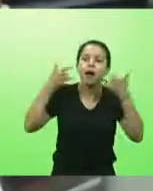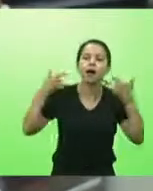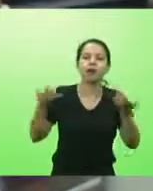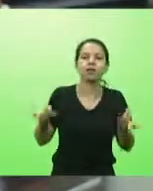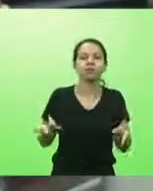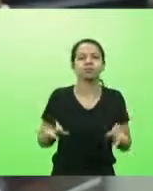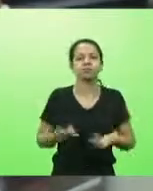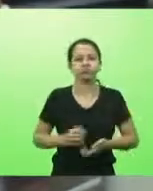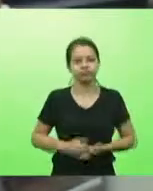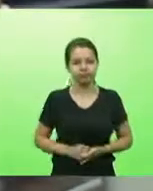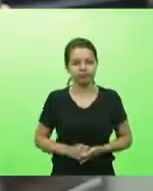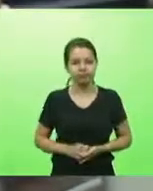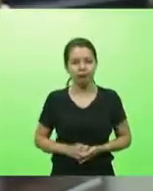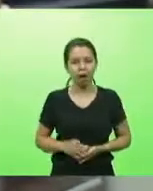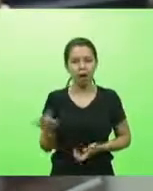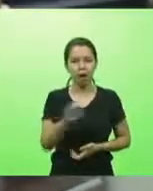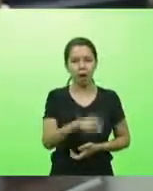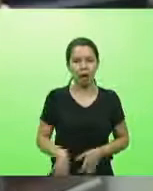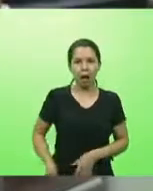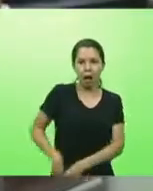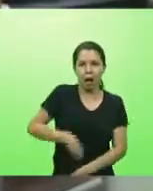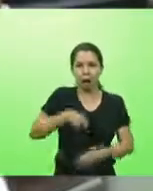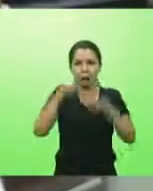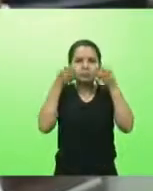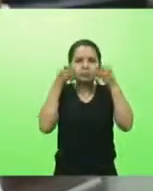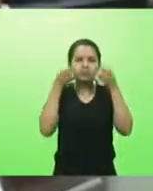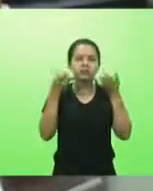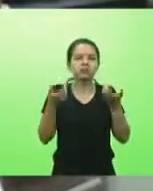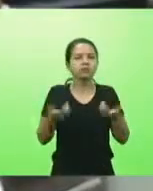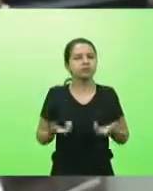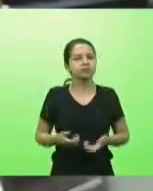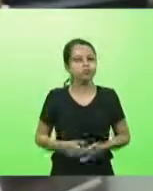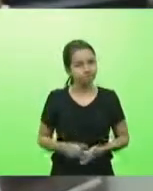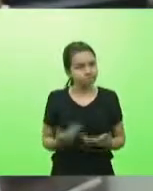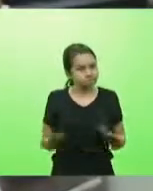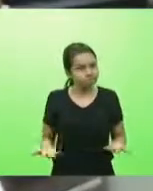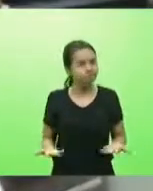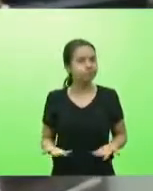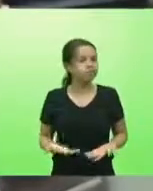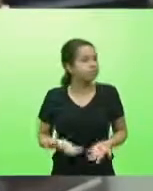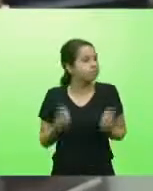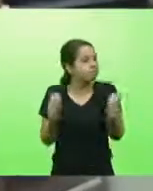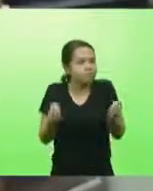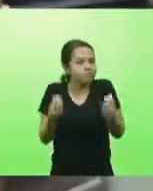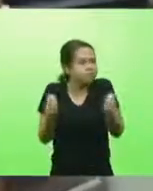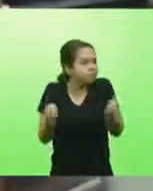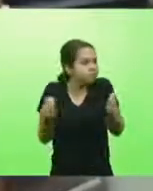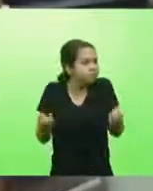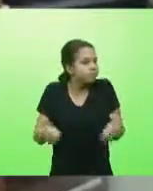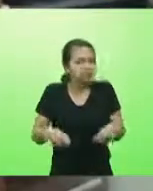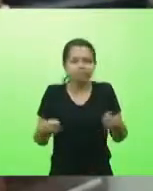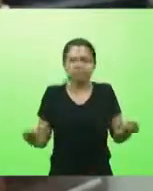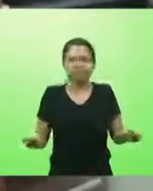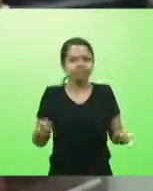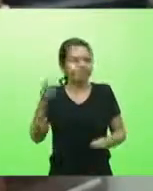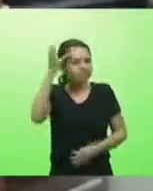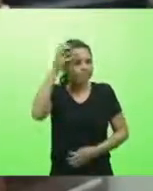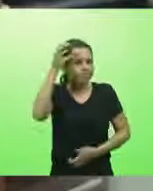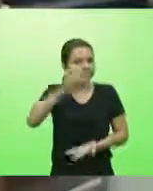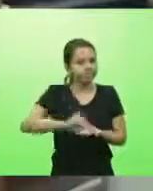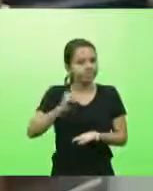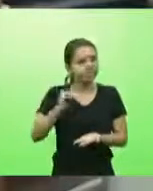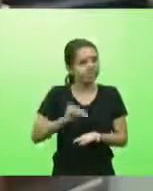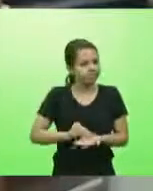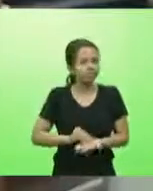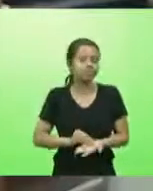tá cada um puxou a sua máscara do bolso quer dizer absurdo absurda a falta de conscientização mas